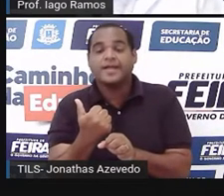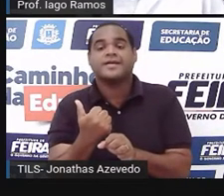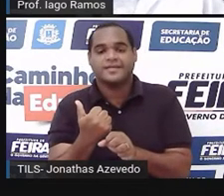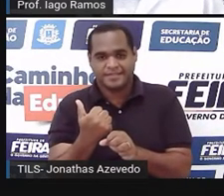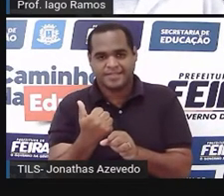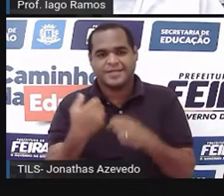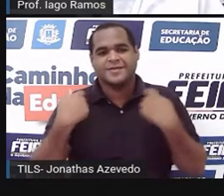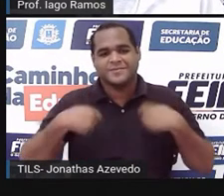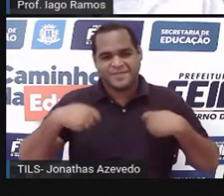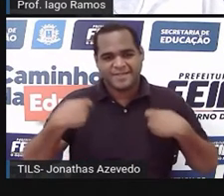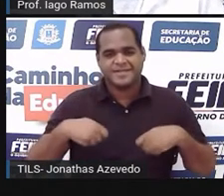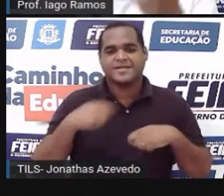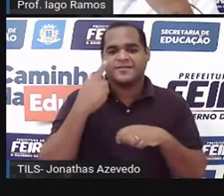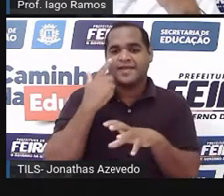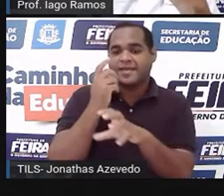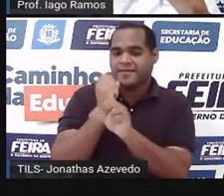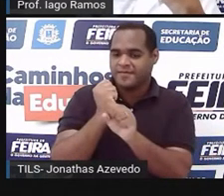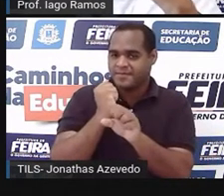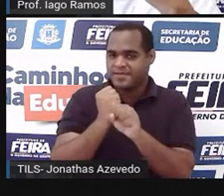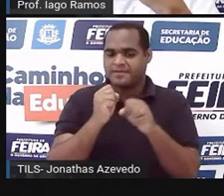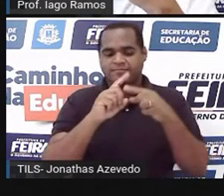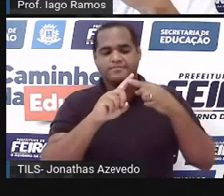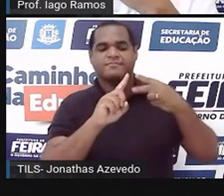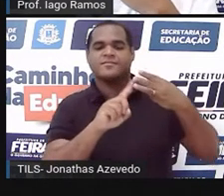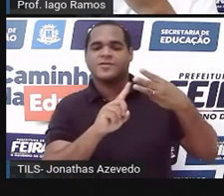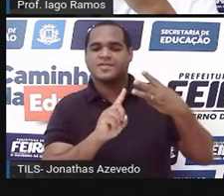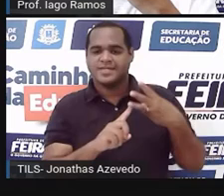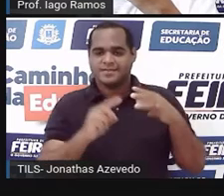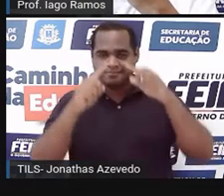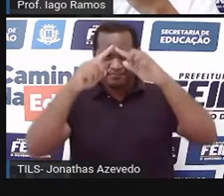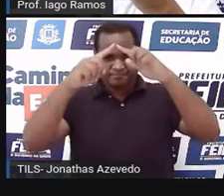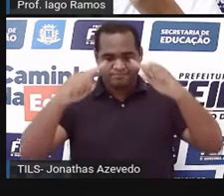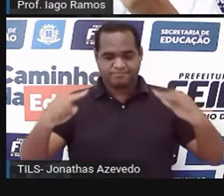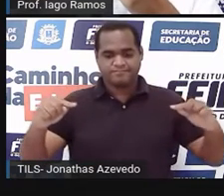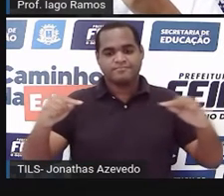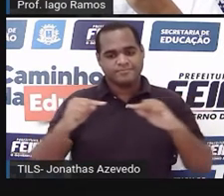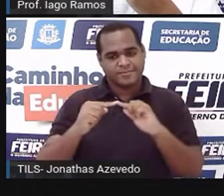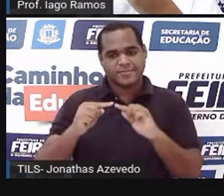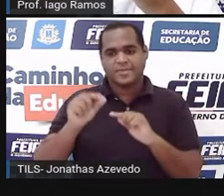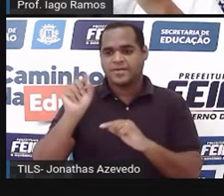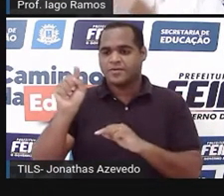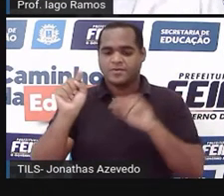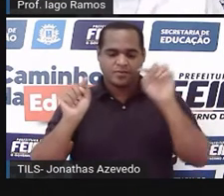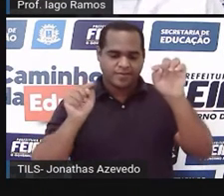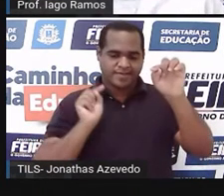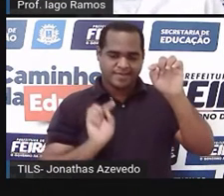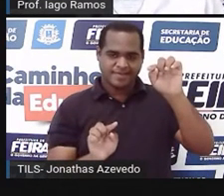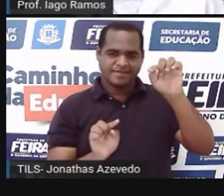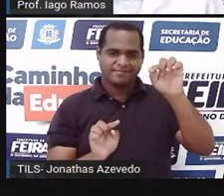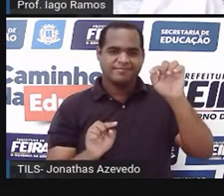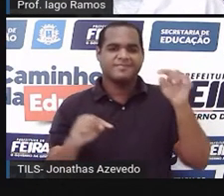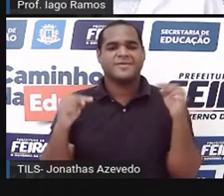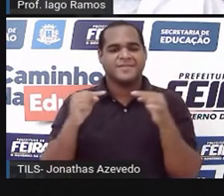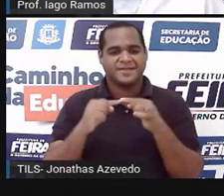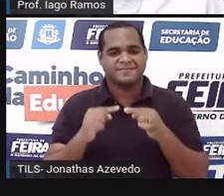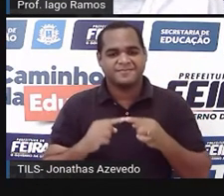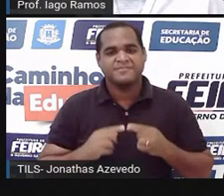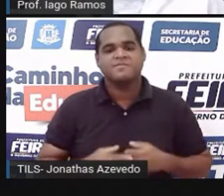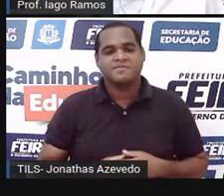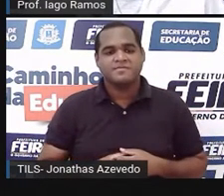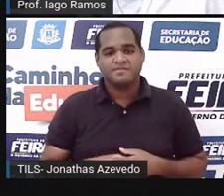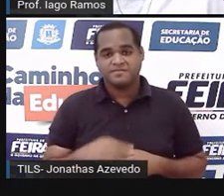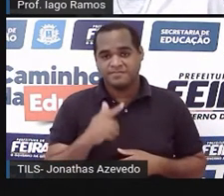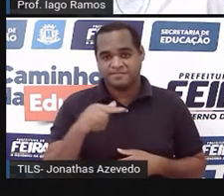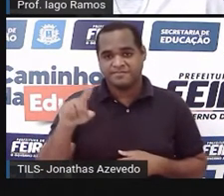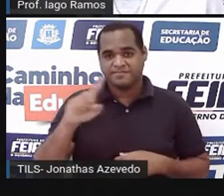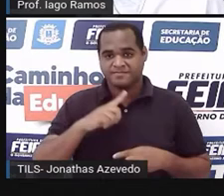esse cálculozinho tem que ser feito três vezes. Lembra disso? Um para cada lado do triângulo. E a outra